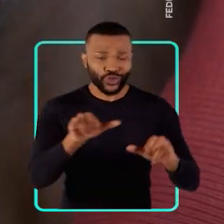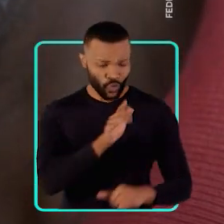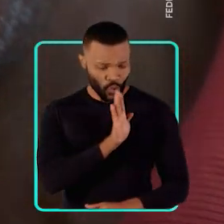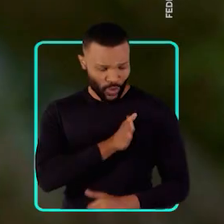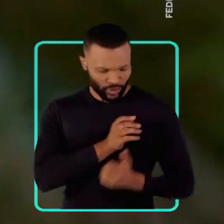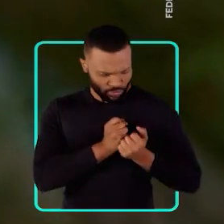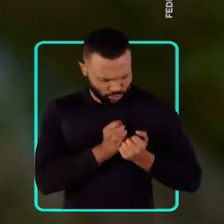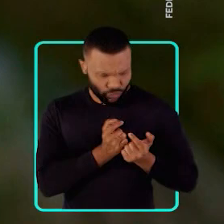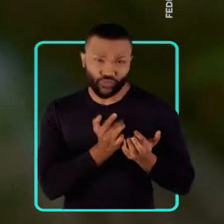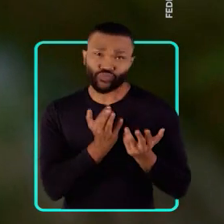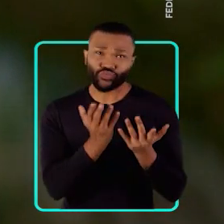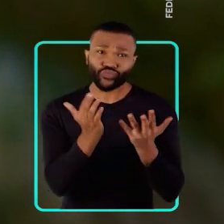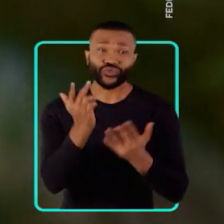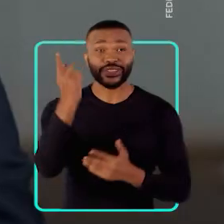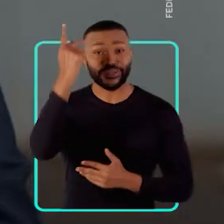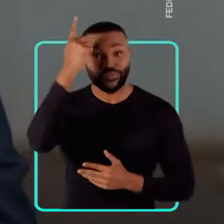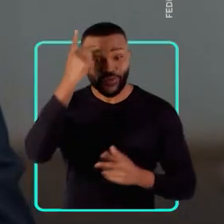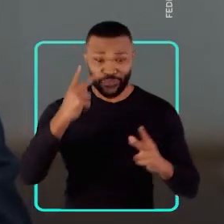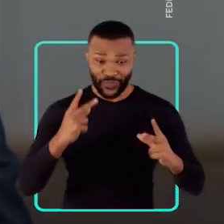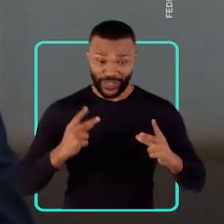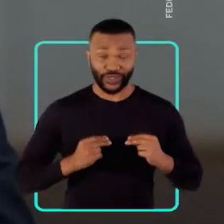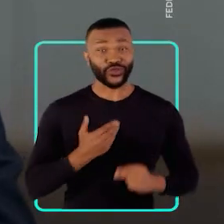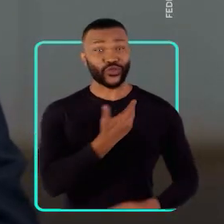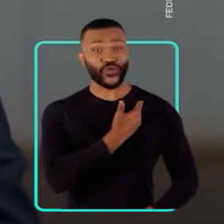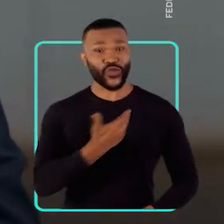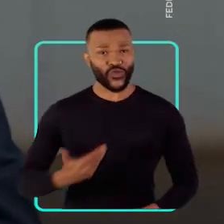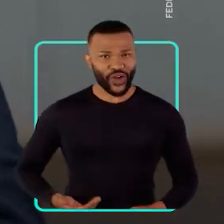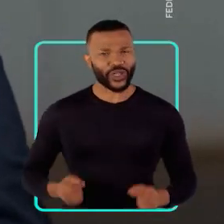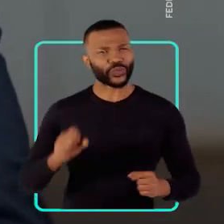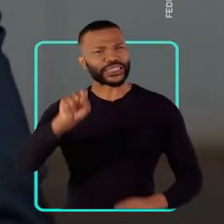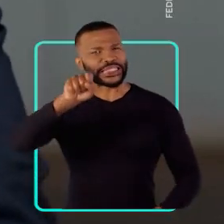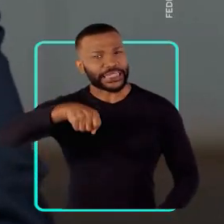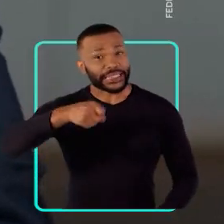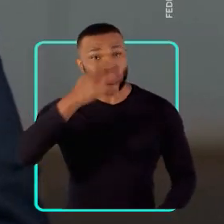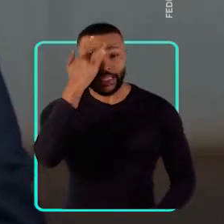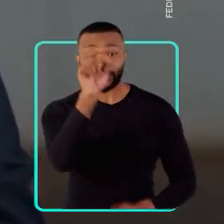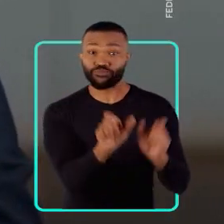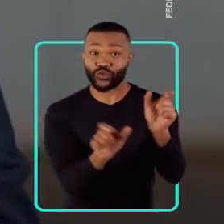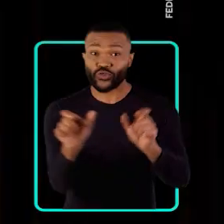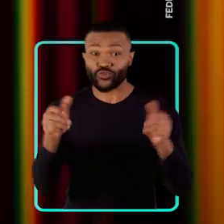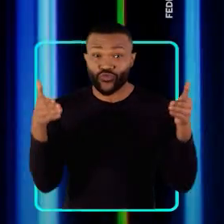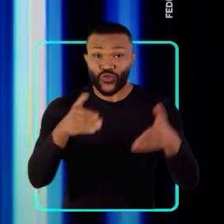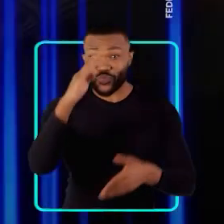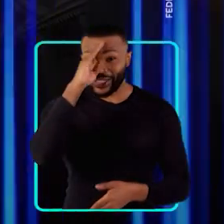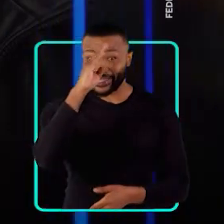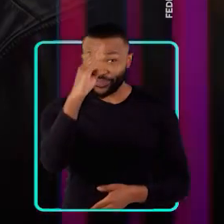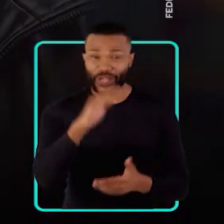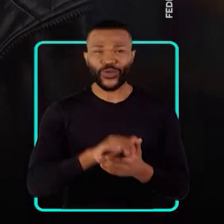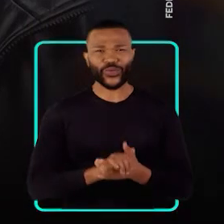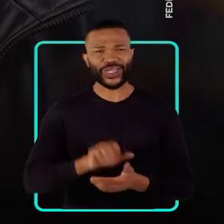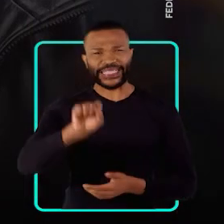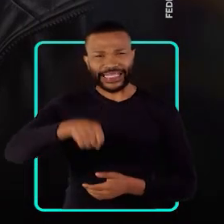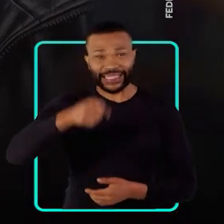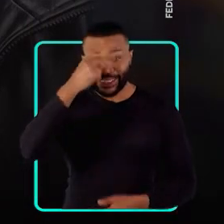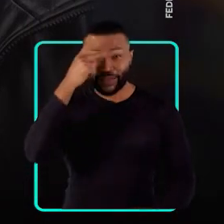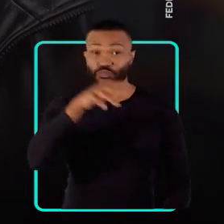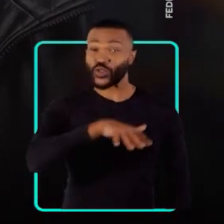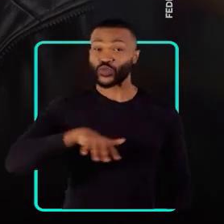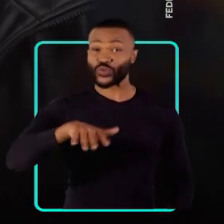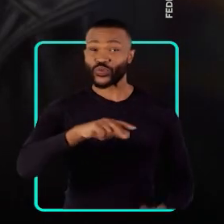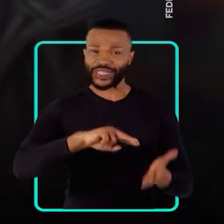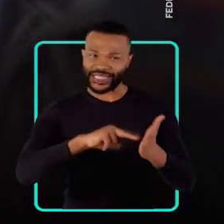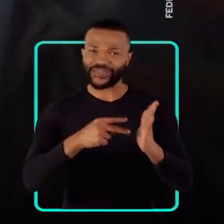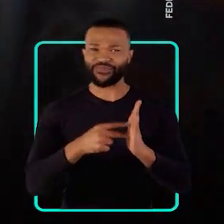do fundo do meu coração, São Paulo merece um governo que diz sim às pessoas em primeiro lugar. Sim às pessoas.